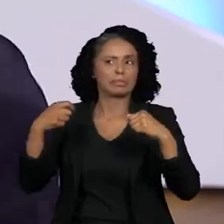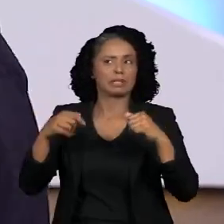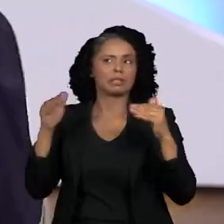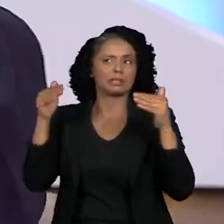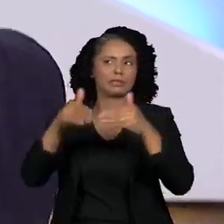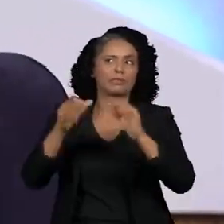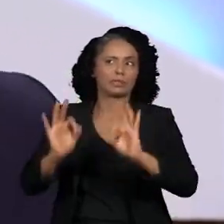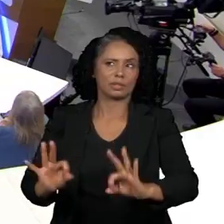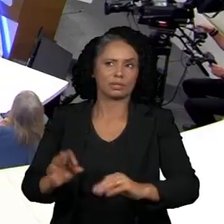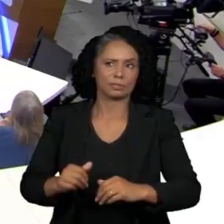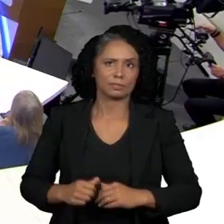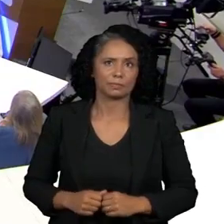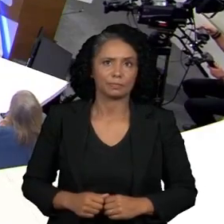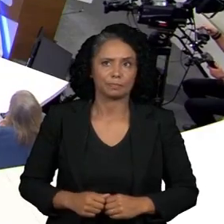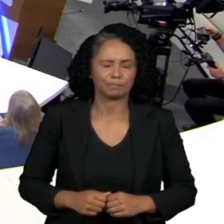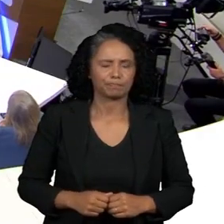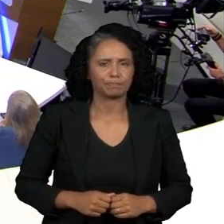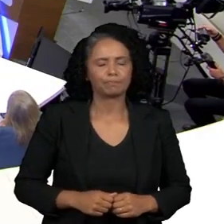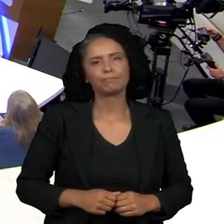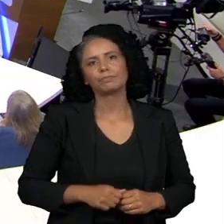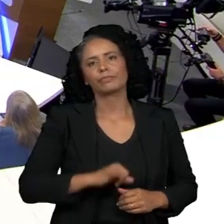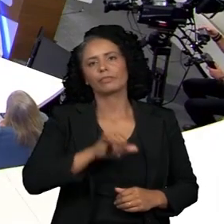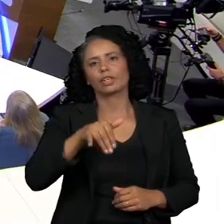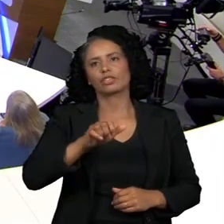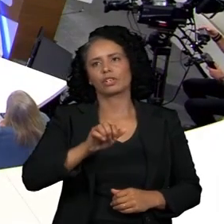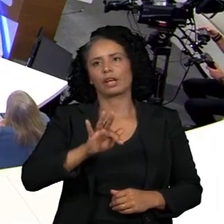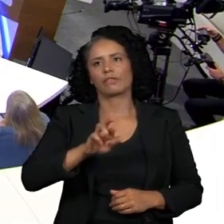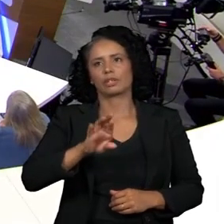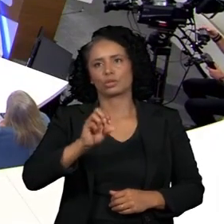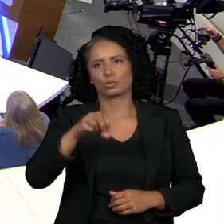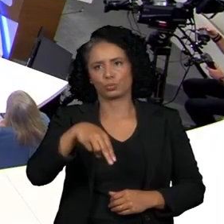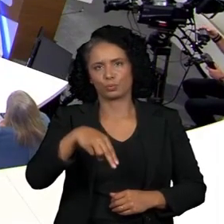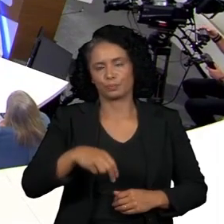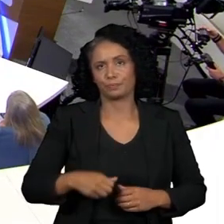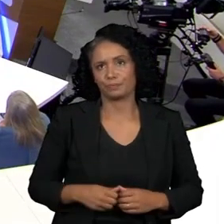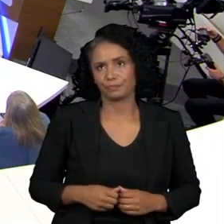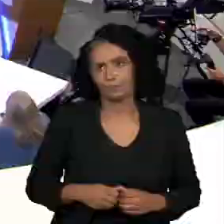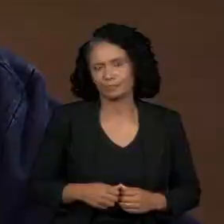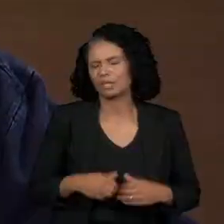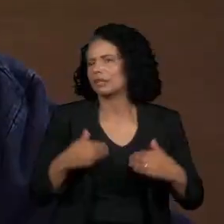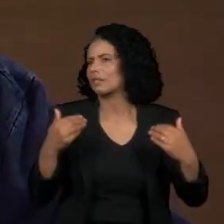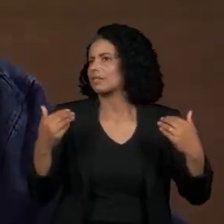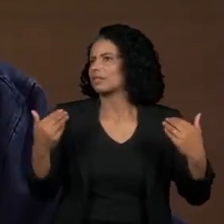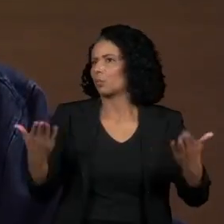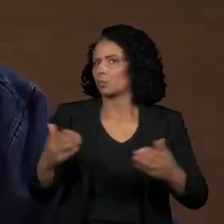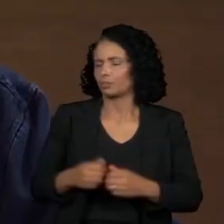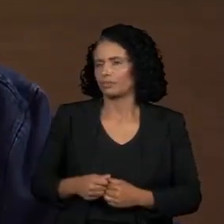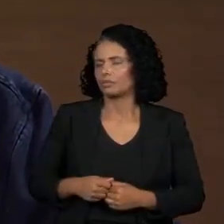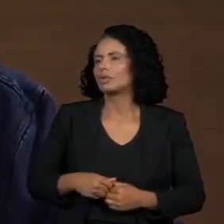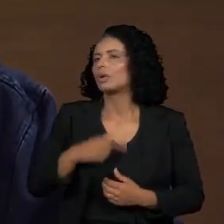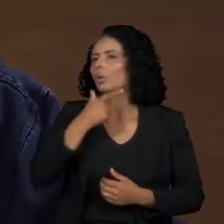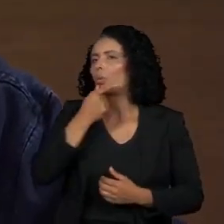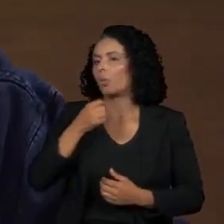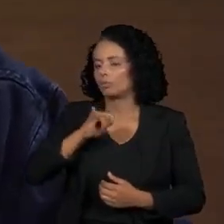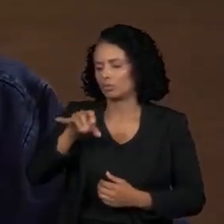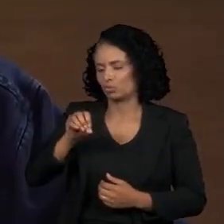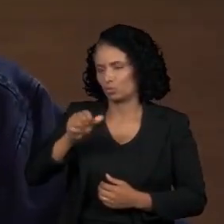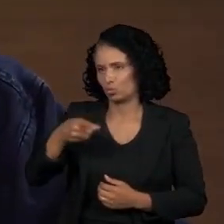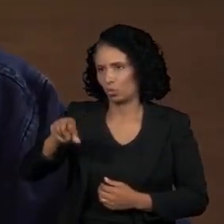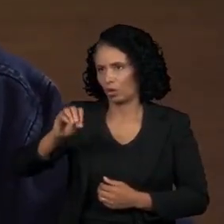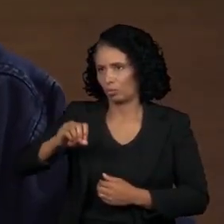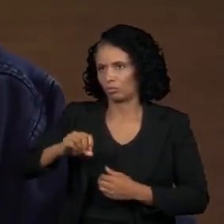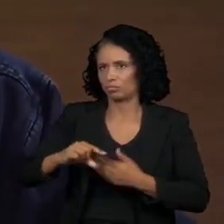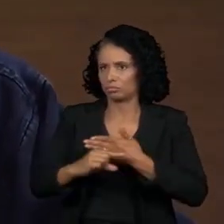O é um adentro, vai lá. Queria, por coincidência, foi um escritor, o João Guimarães Rosa, que foi o chefe da divisão de